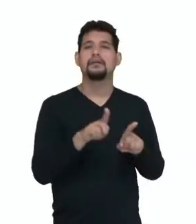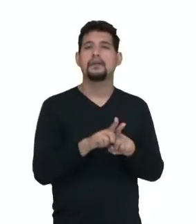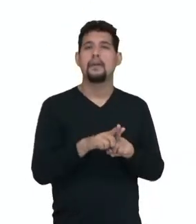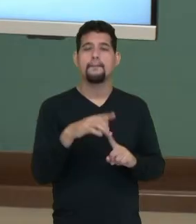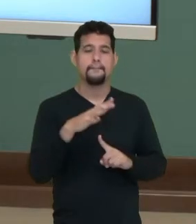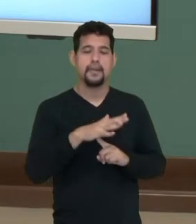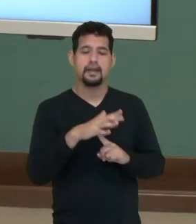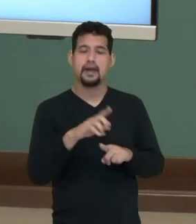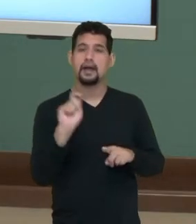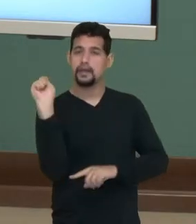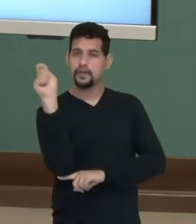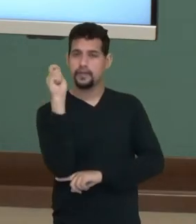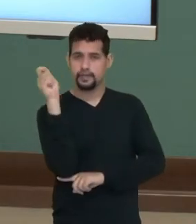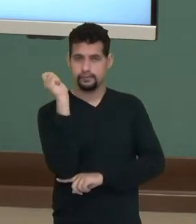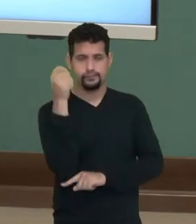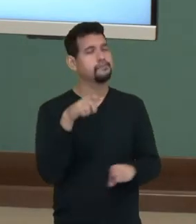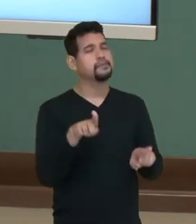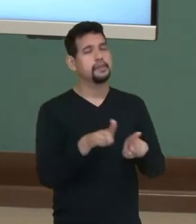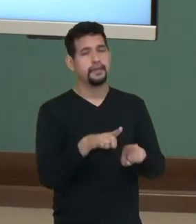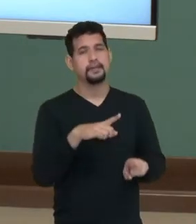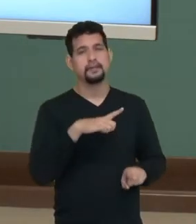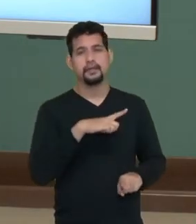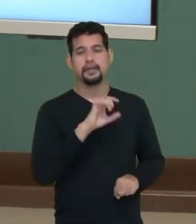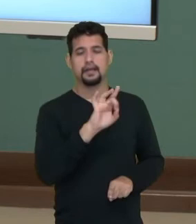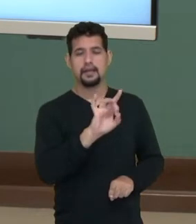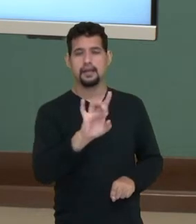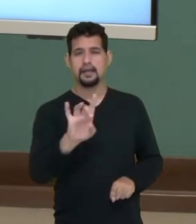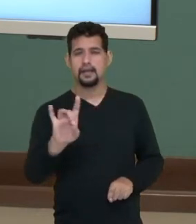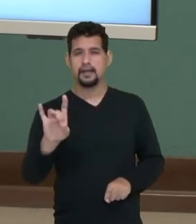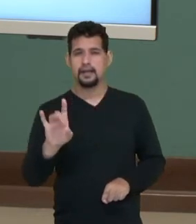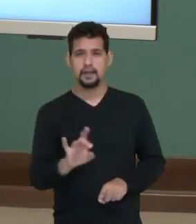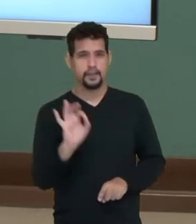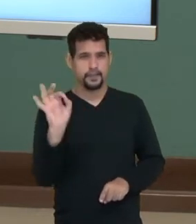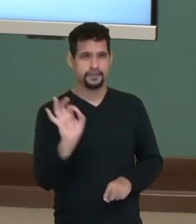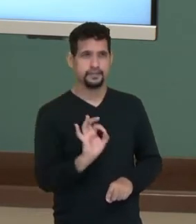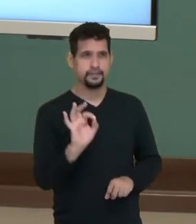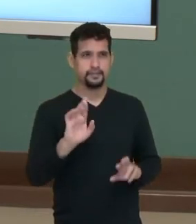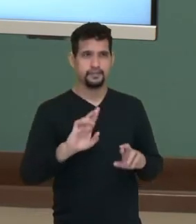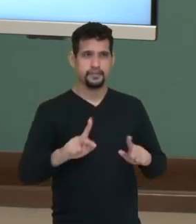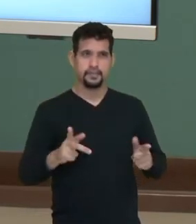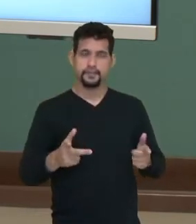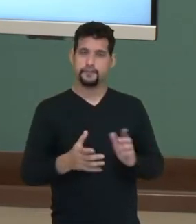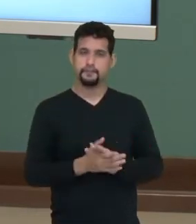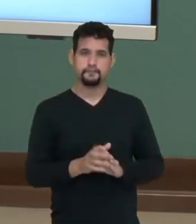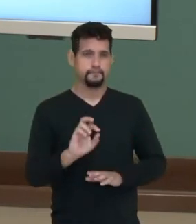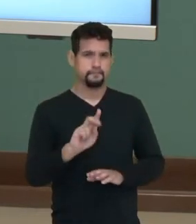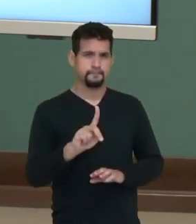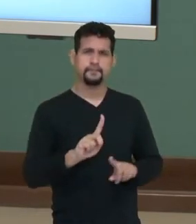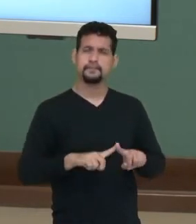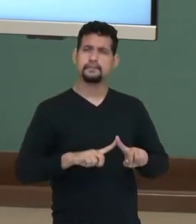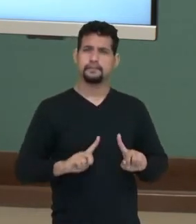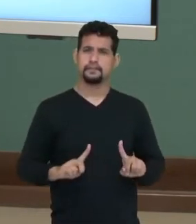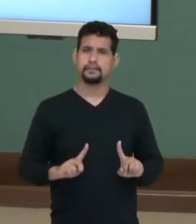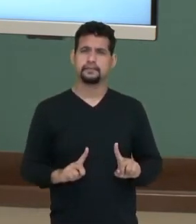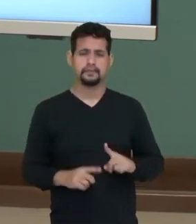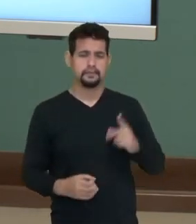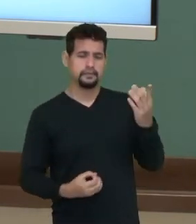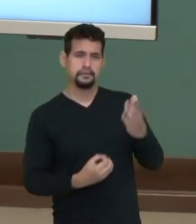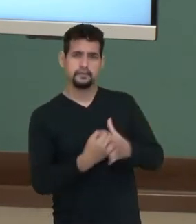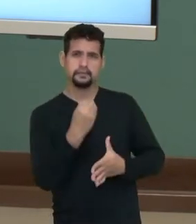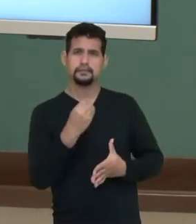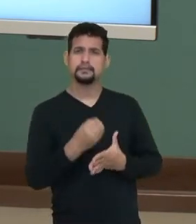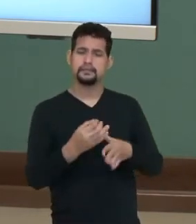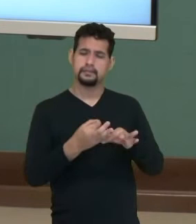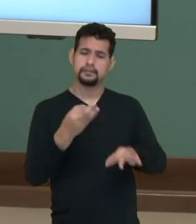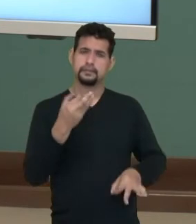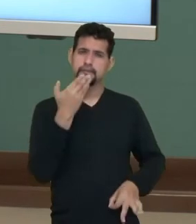Paraná e o Rio Grande do Sul também corresponde aí cada um com a sua porcentagem aí, tá bom? Muito bem. Então a produção de cana-de